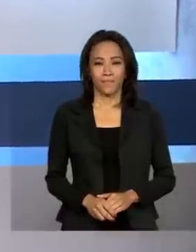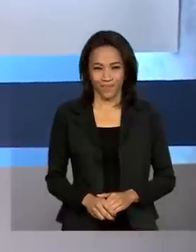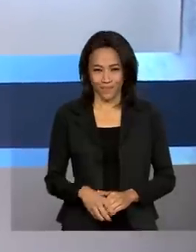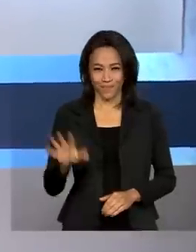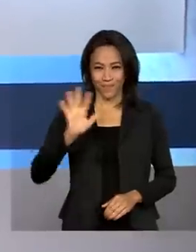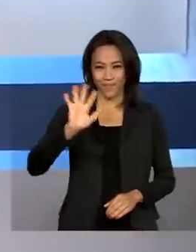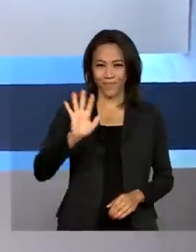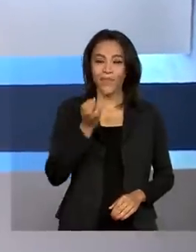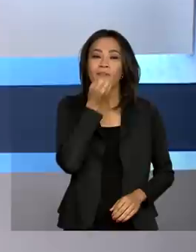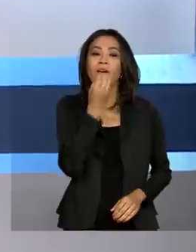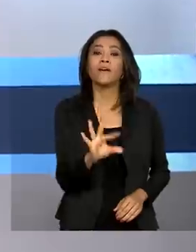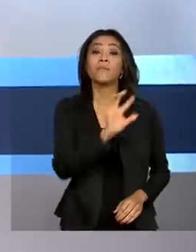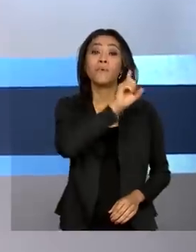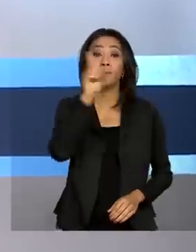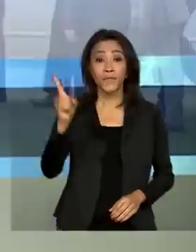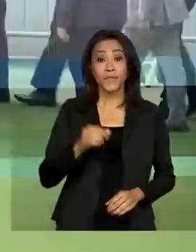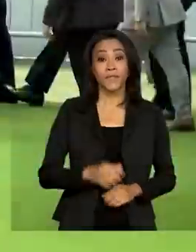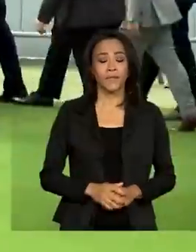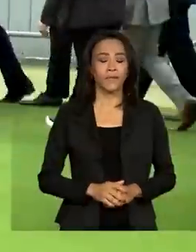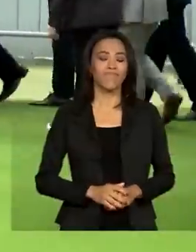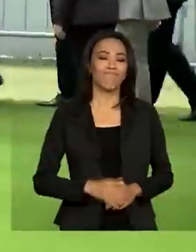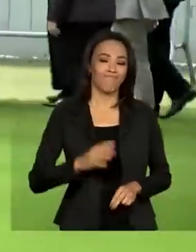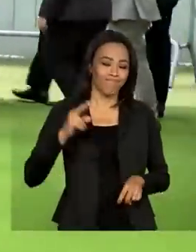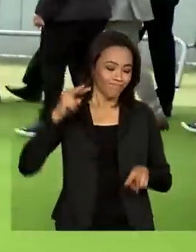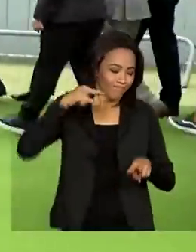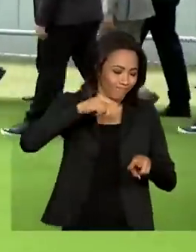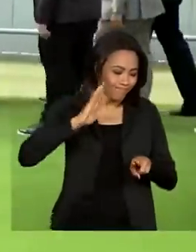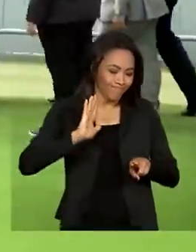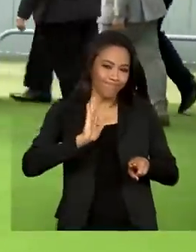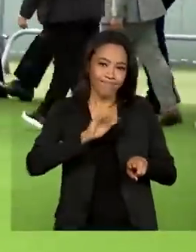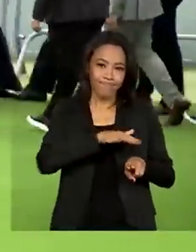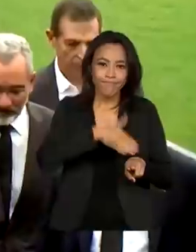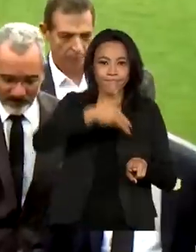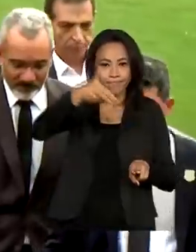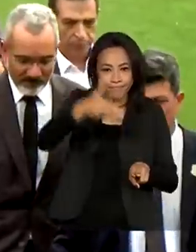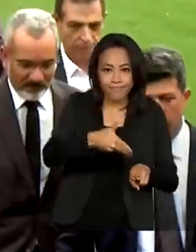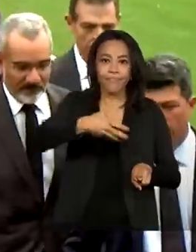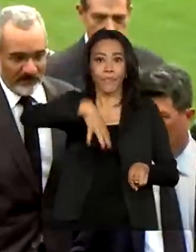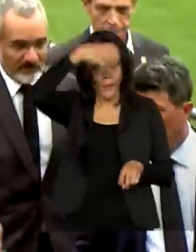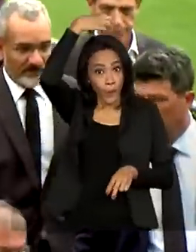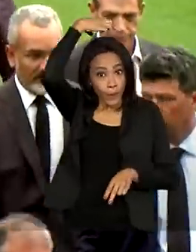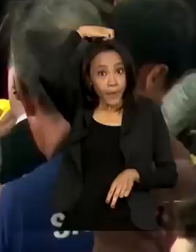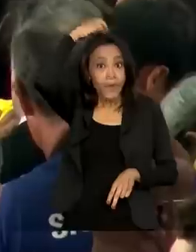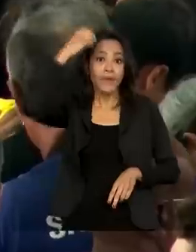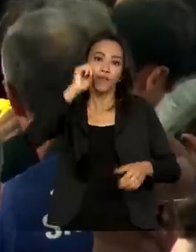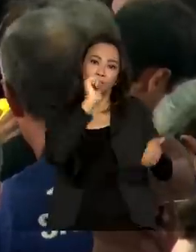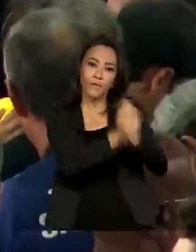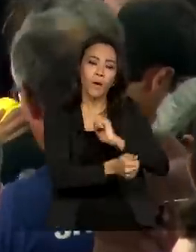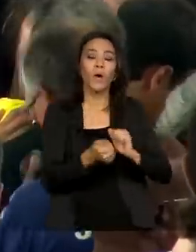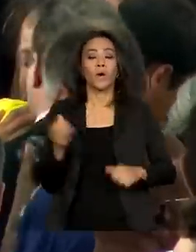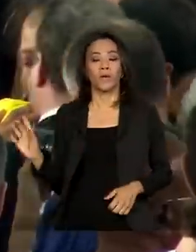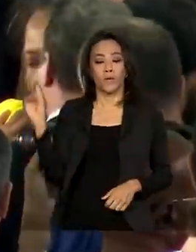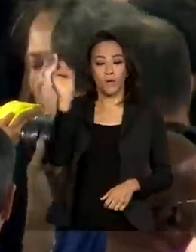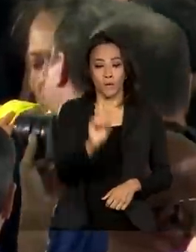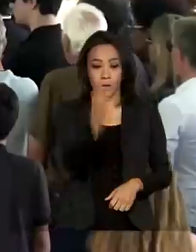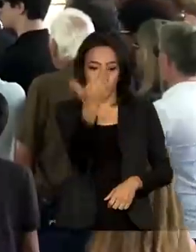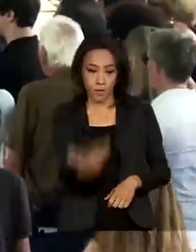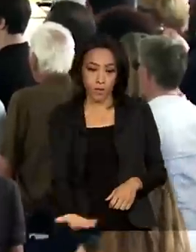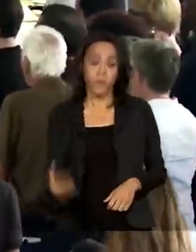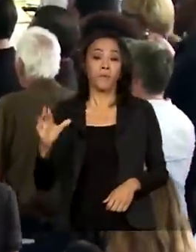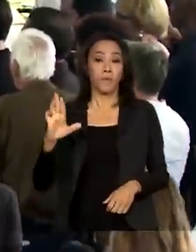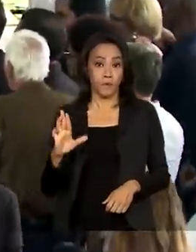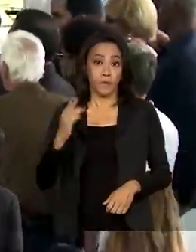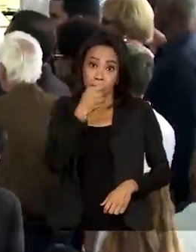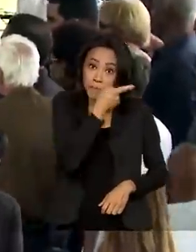Olá, bom dia! O adeus ao rei do futebol. O presidente Lula comparece ao velório na Vila Belmiro.